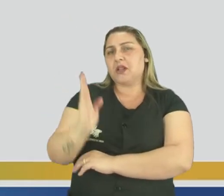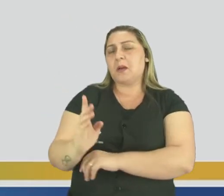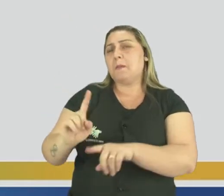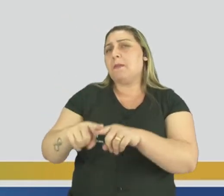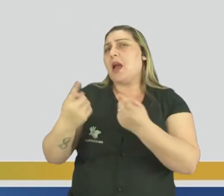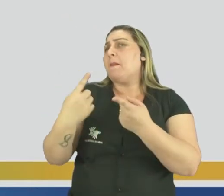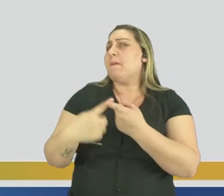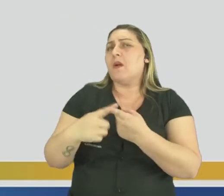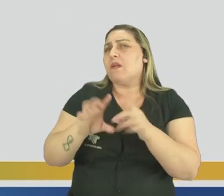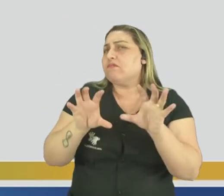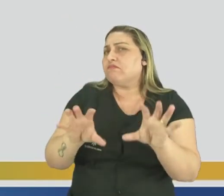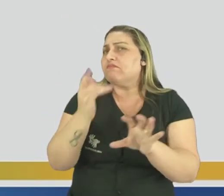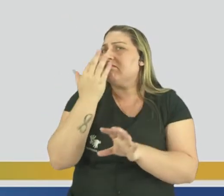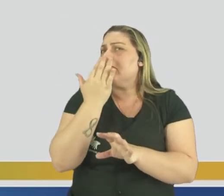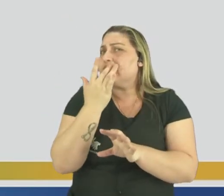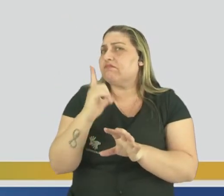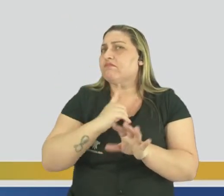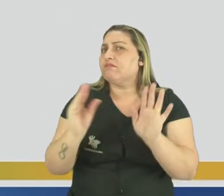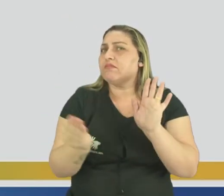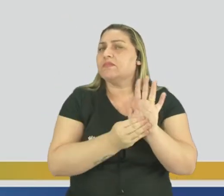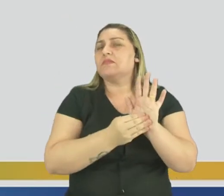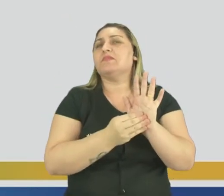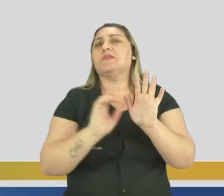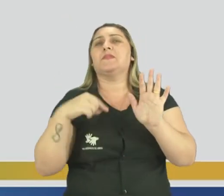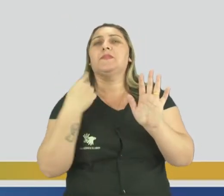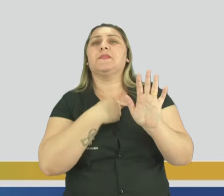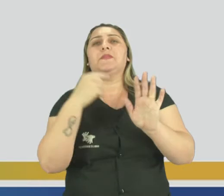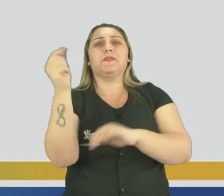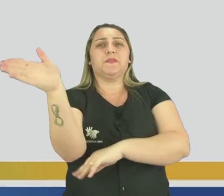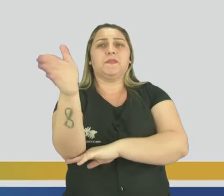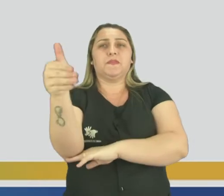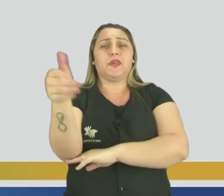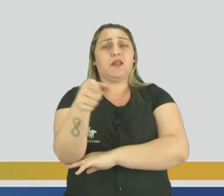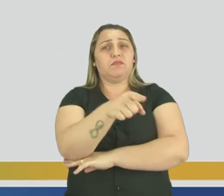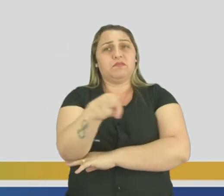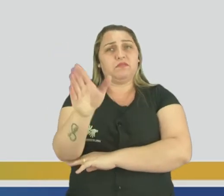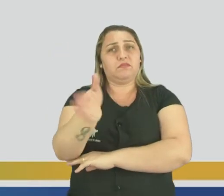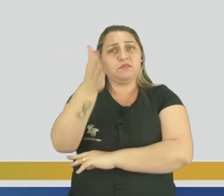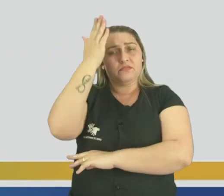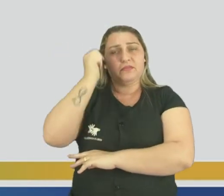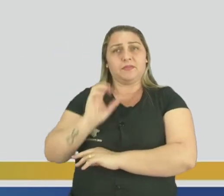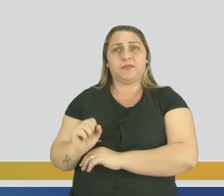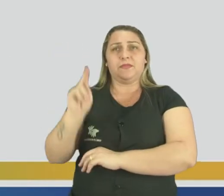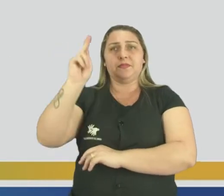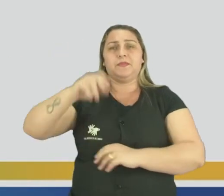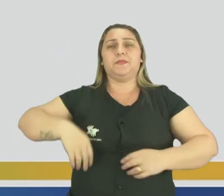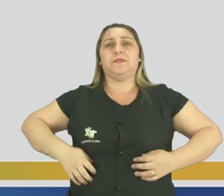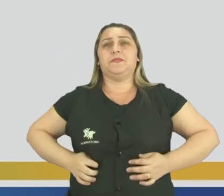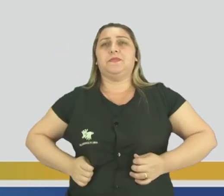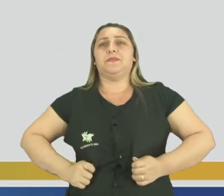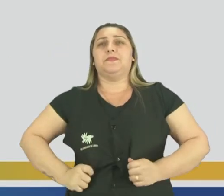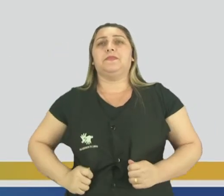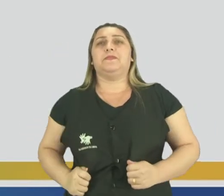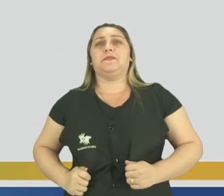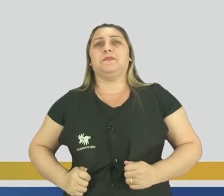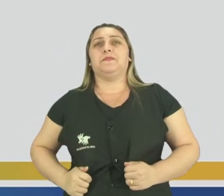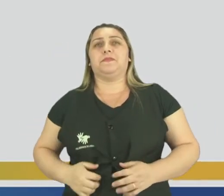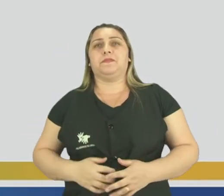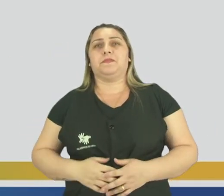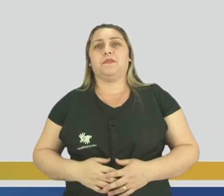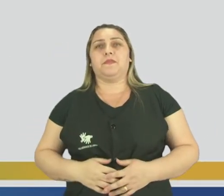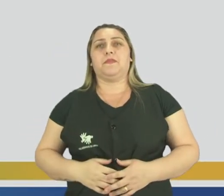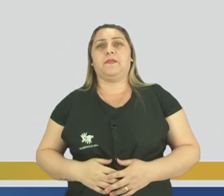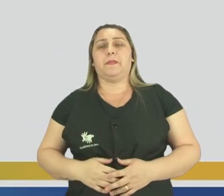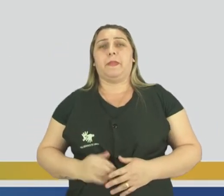por que que essas cores chegaram na nossa bandeira, né? Agora vocês já sabem, ok? Elas estão lá pra simbolizar tudo isso.